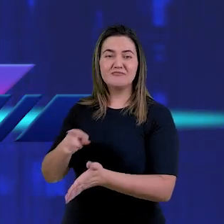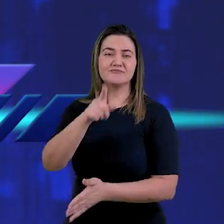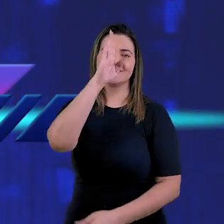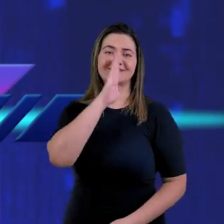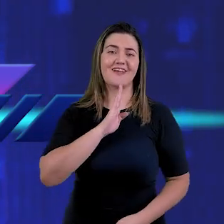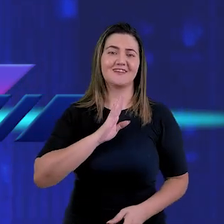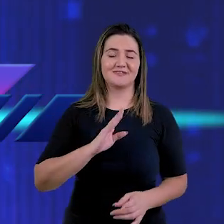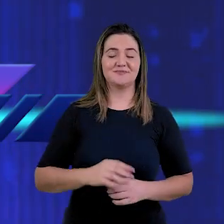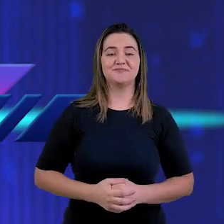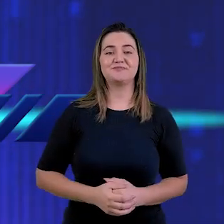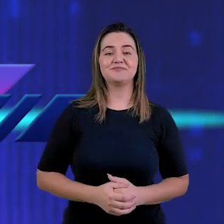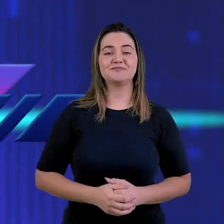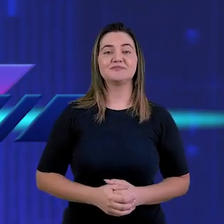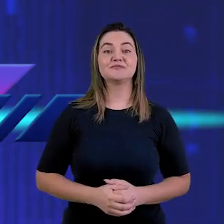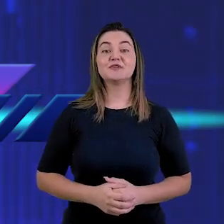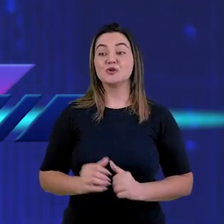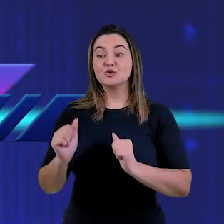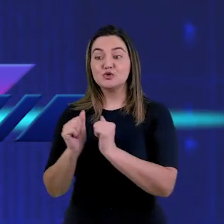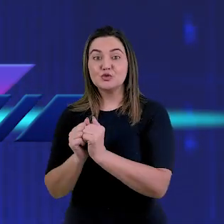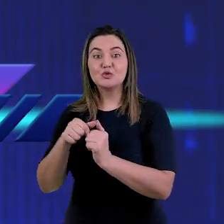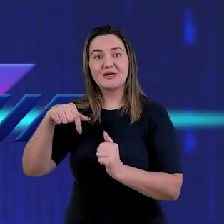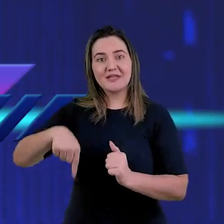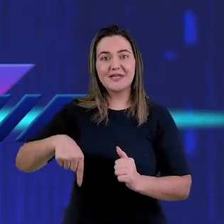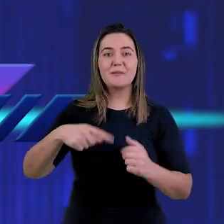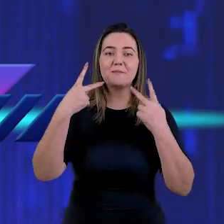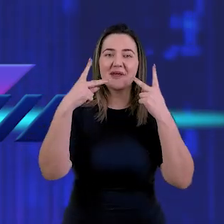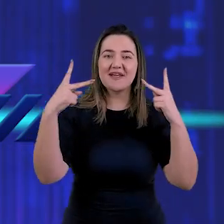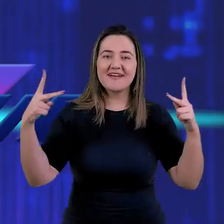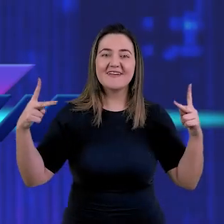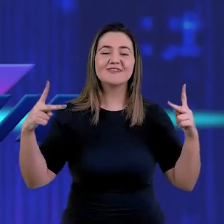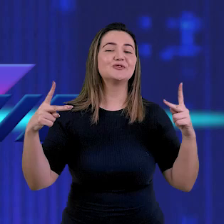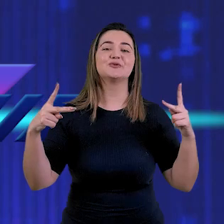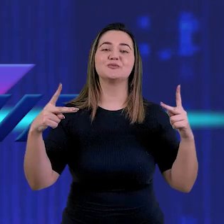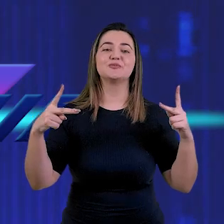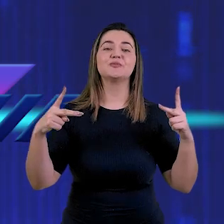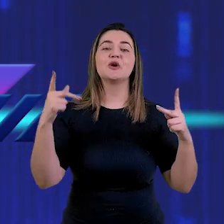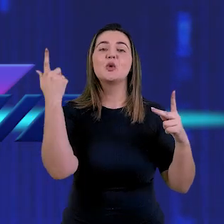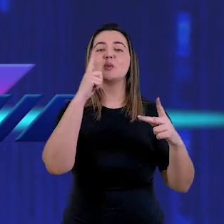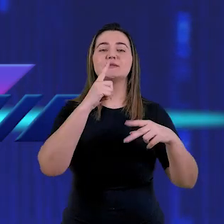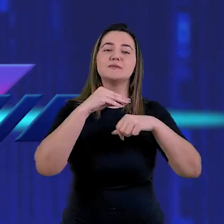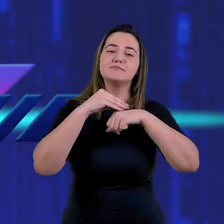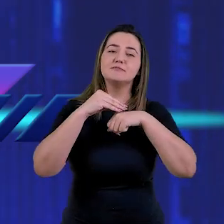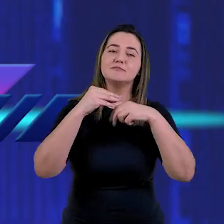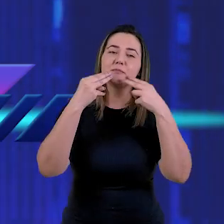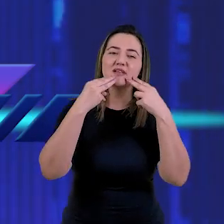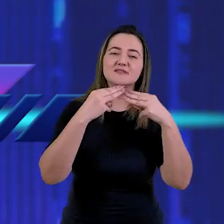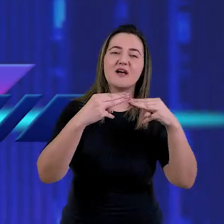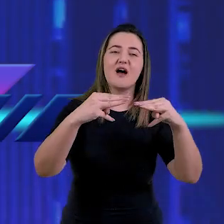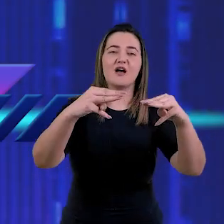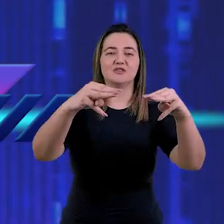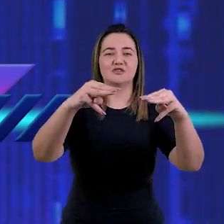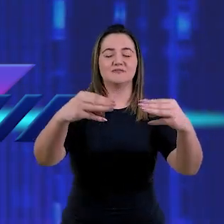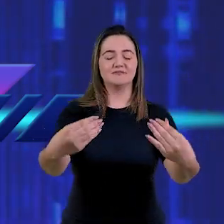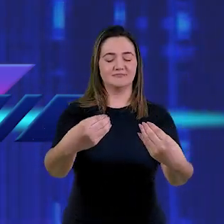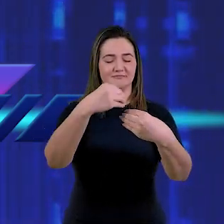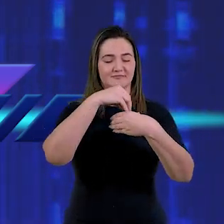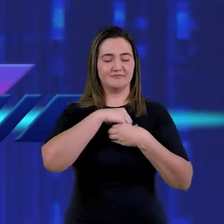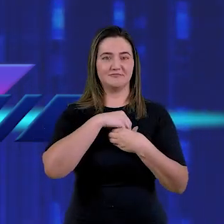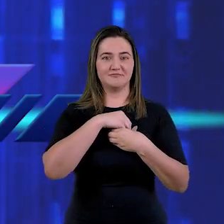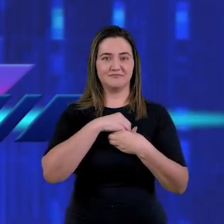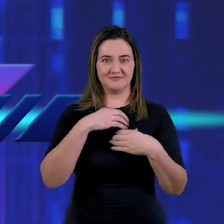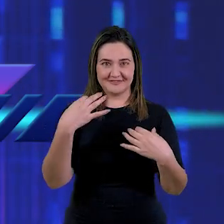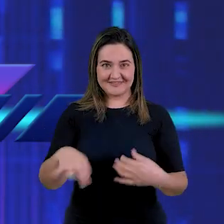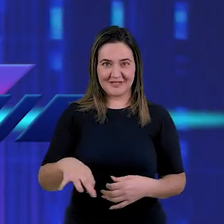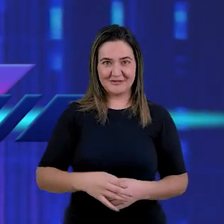nossos anjos da esperança. Que estão comigo aqui pregando o Evangelho para que essa mensagem chegue até o seu coração.